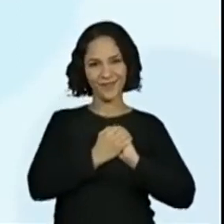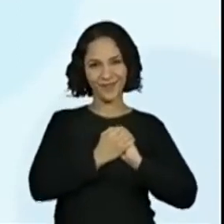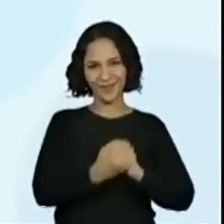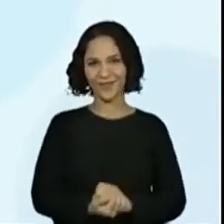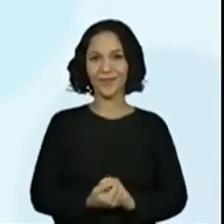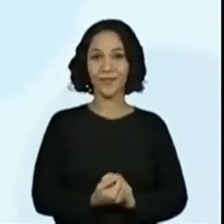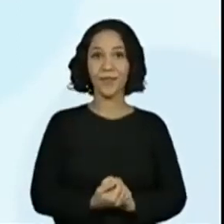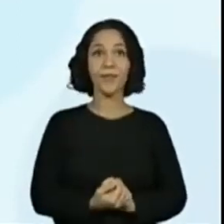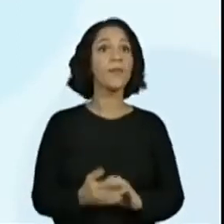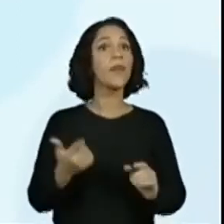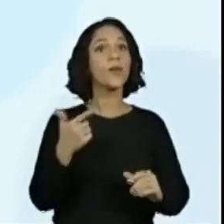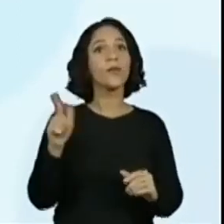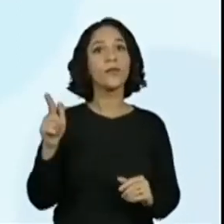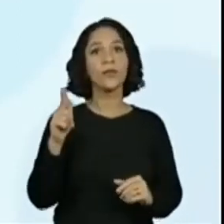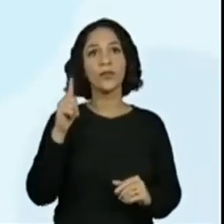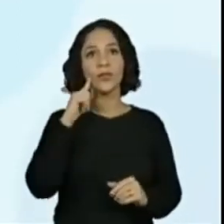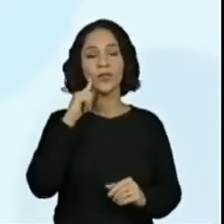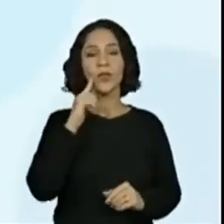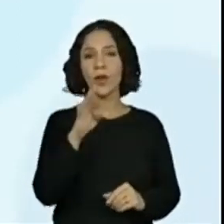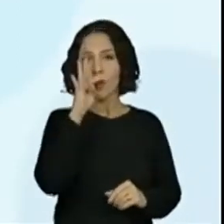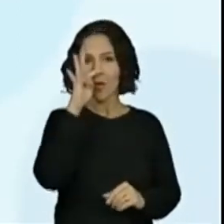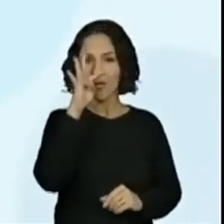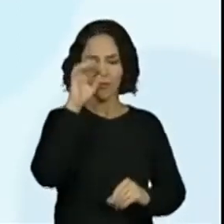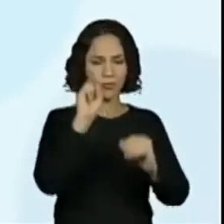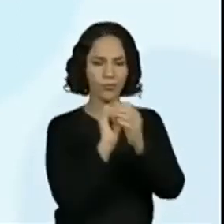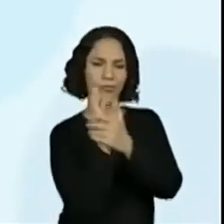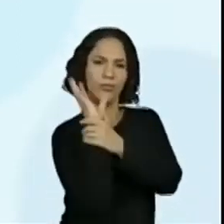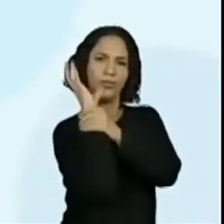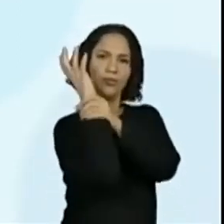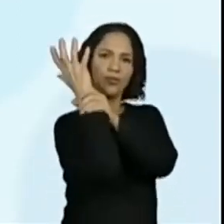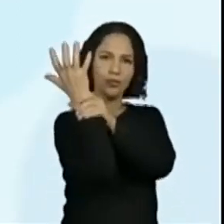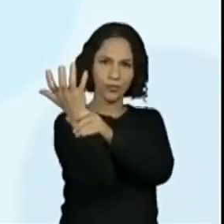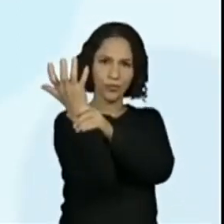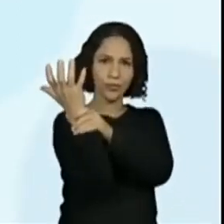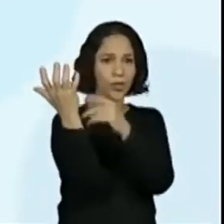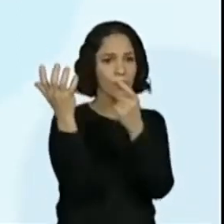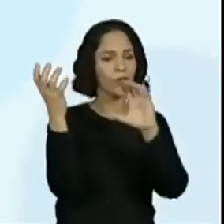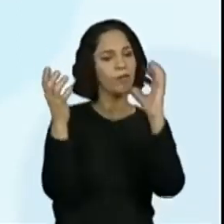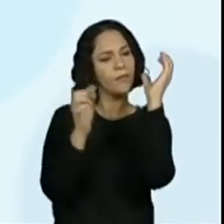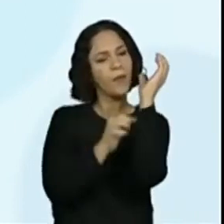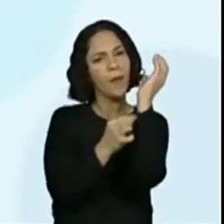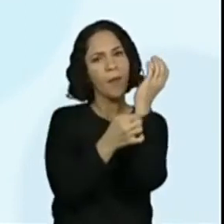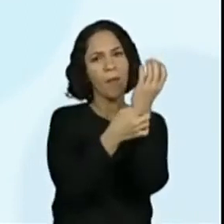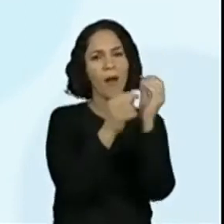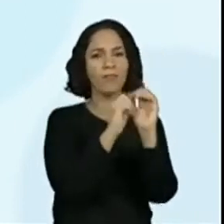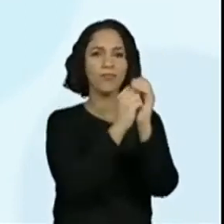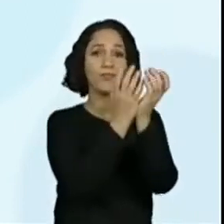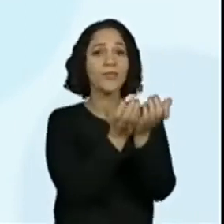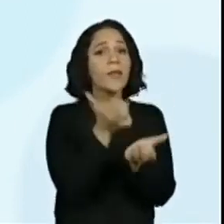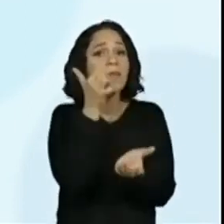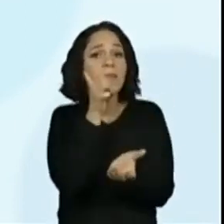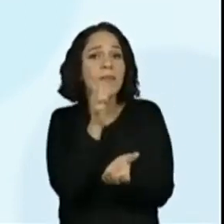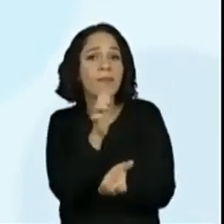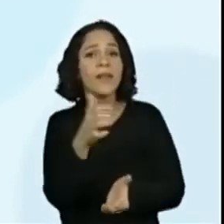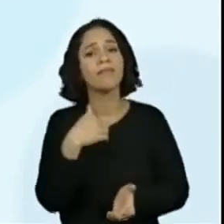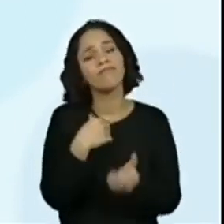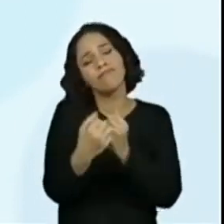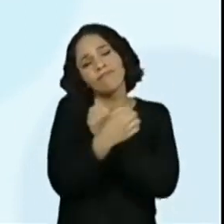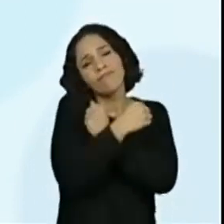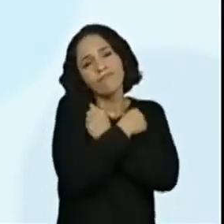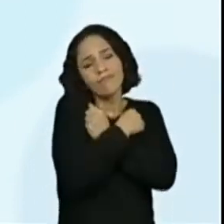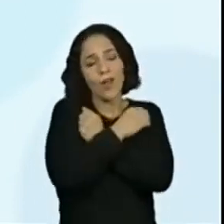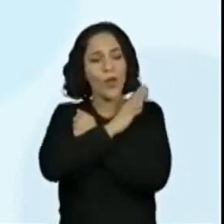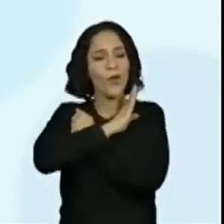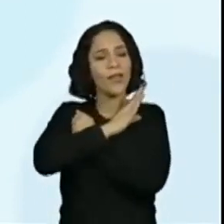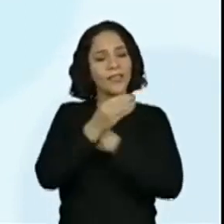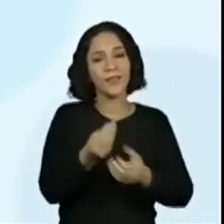Posso essa? Pode. Roseira, dá-me uma rosa. Craveiro, dá-me um botão. Menina, dá-me um abraço, que te dou o meu coração.